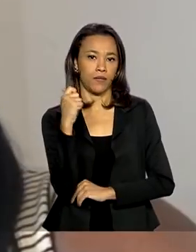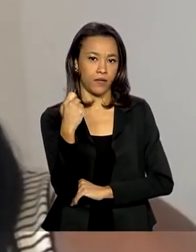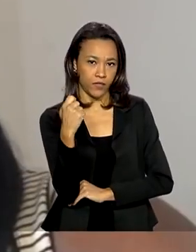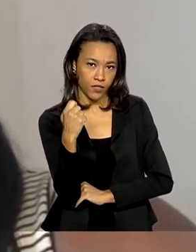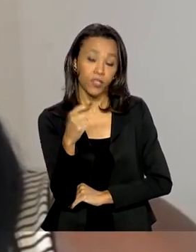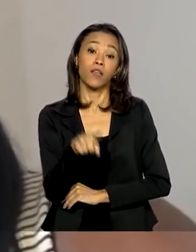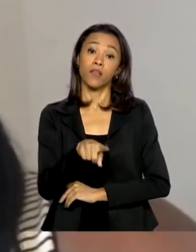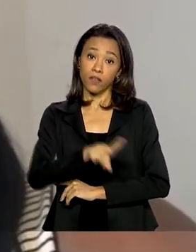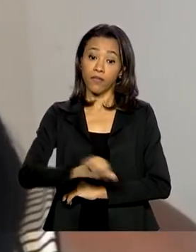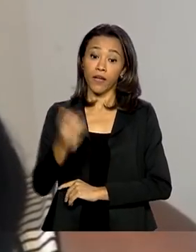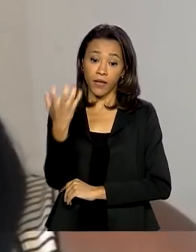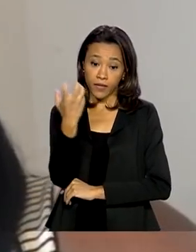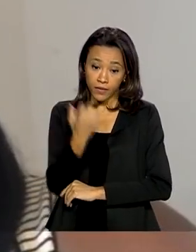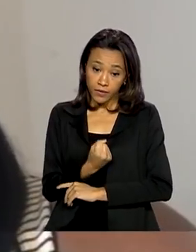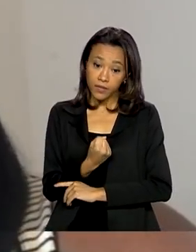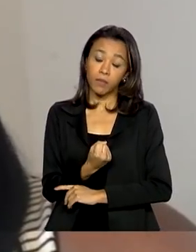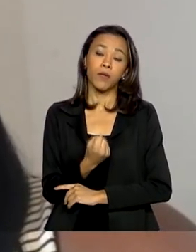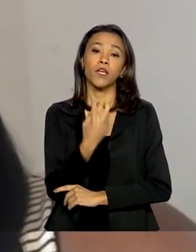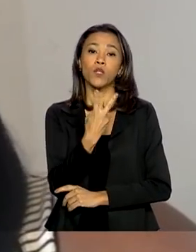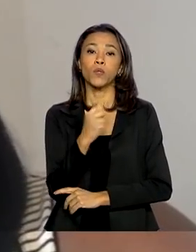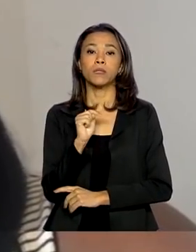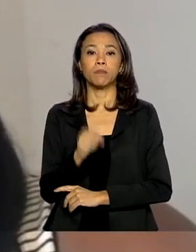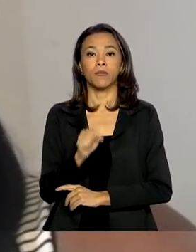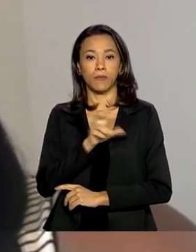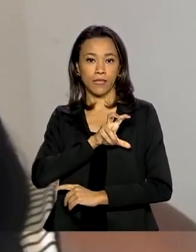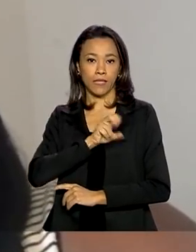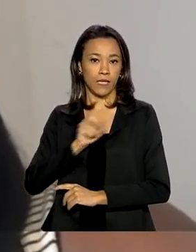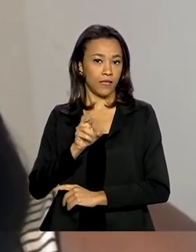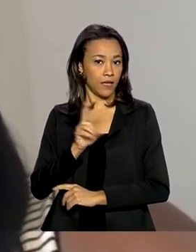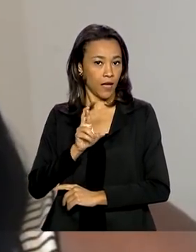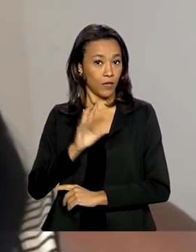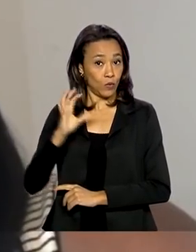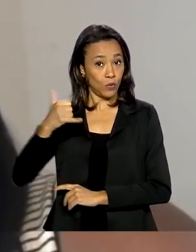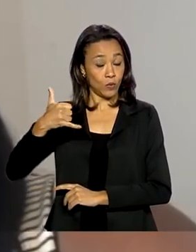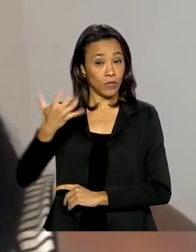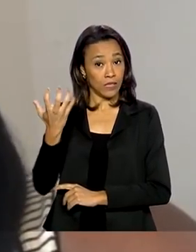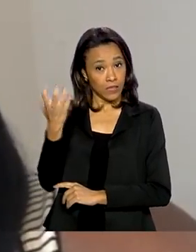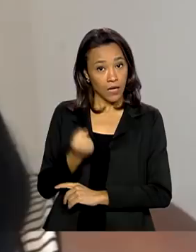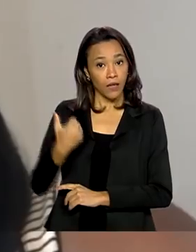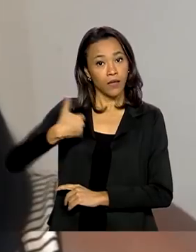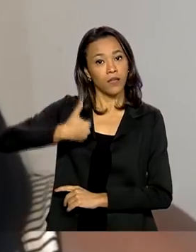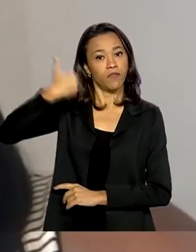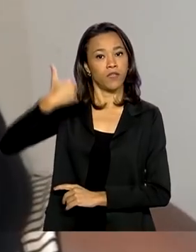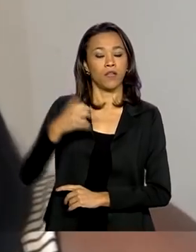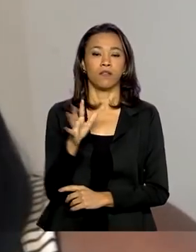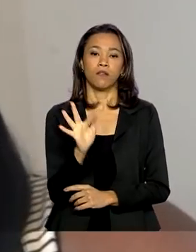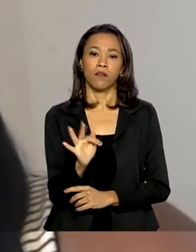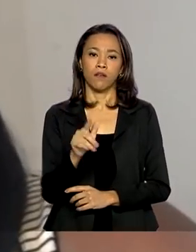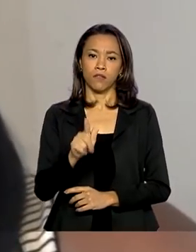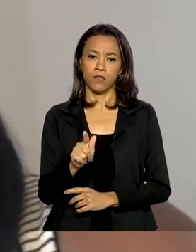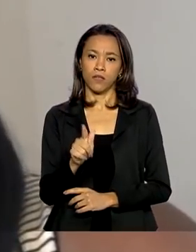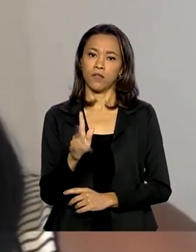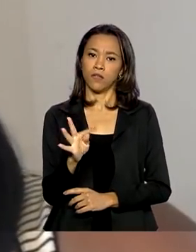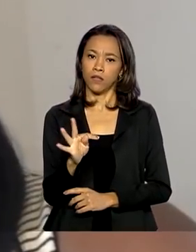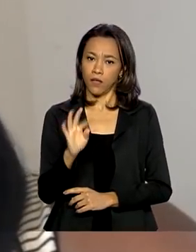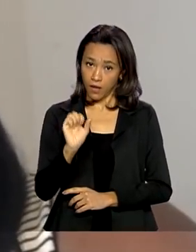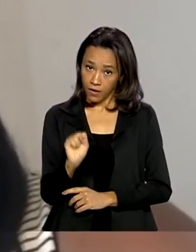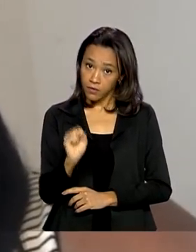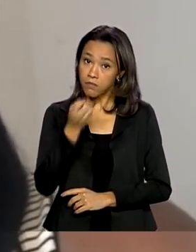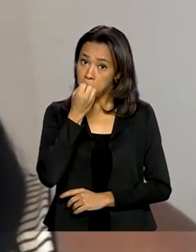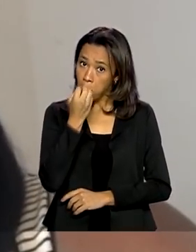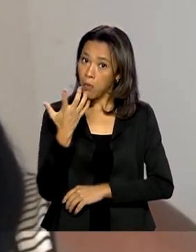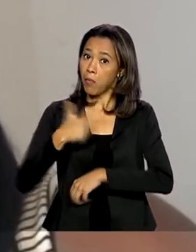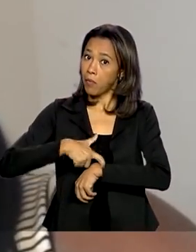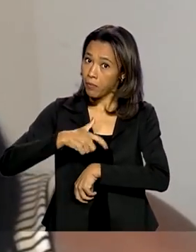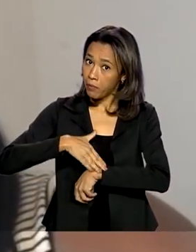parcela de aproximadamente 2.500 reais do saque aniversário do FGTS. Para ela, o dinheiro vem em boa hora